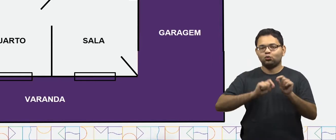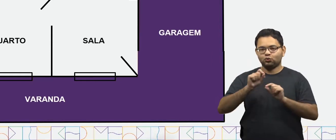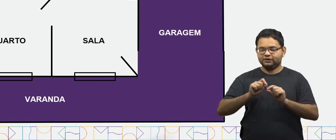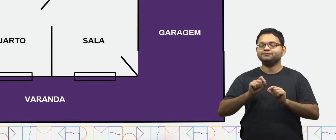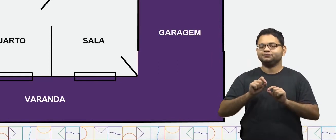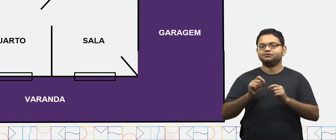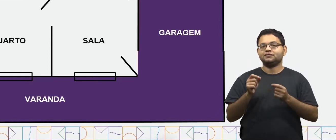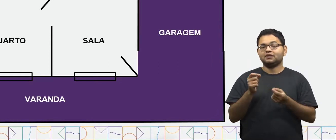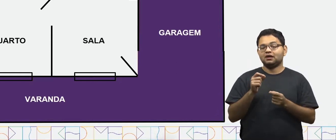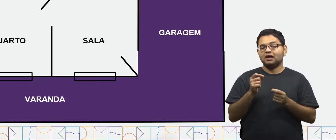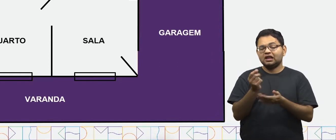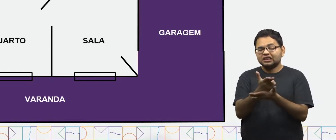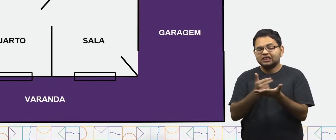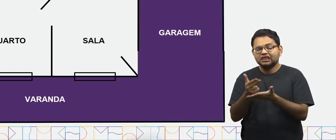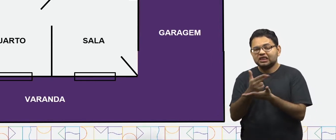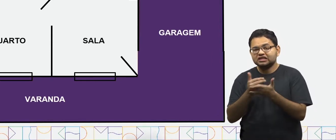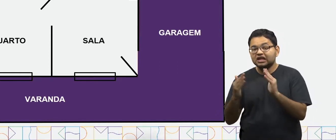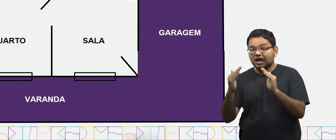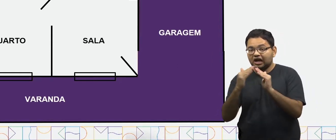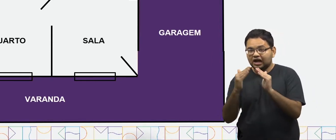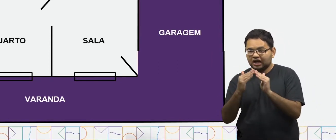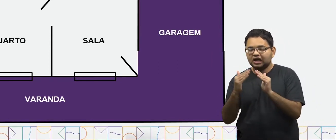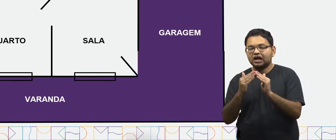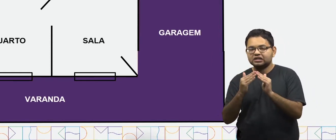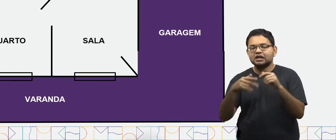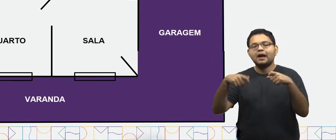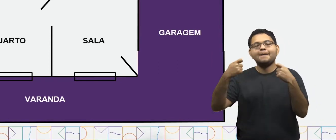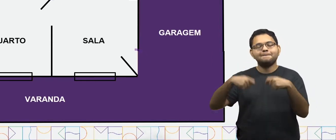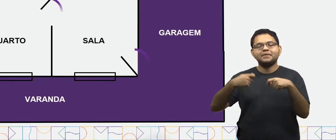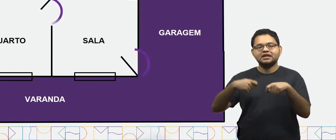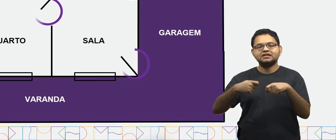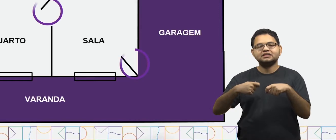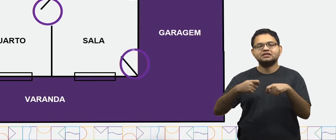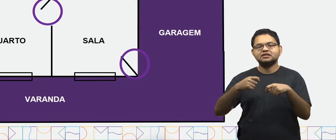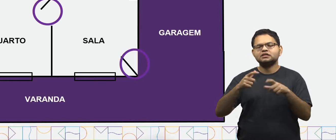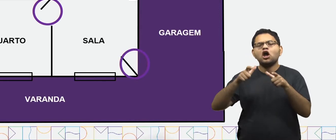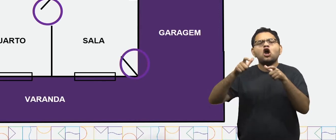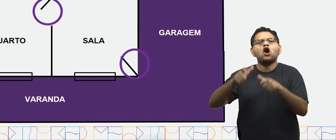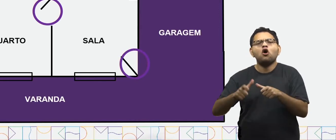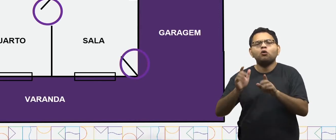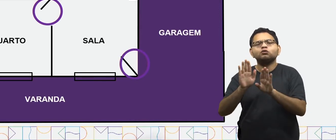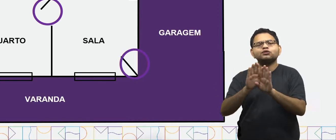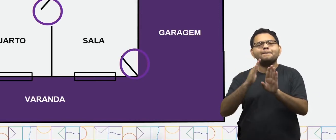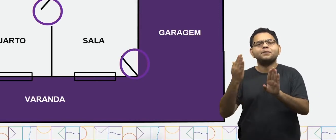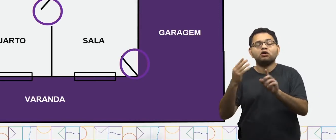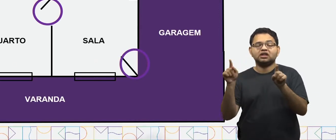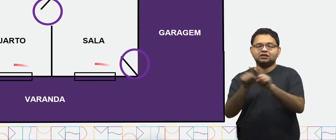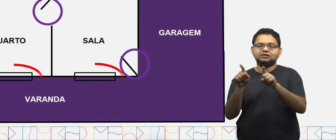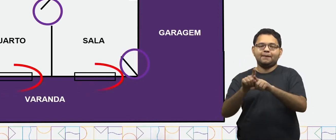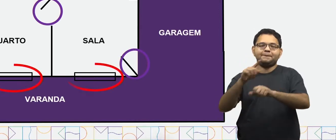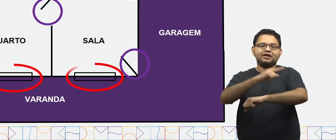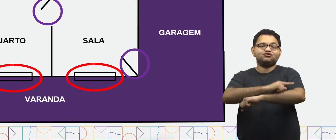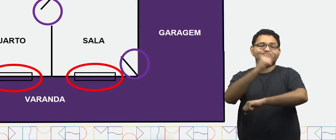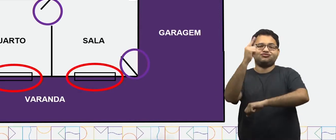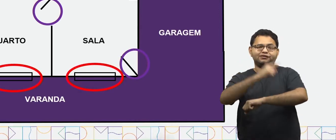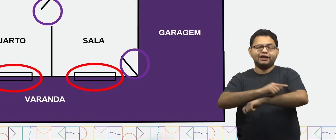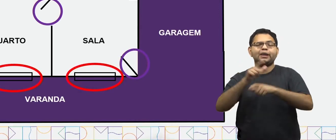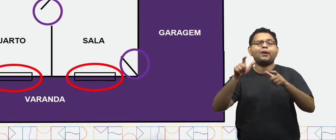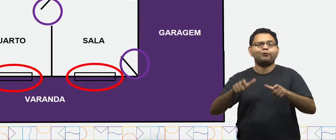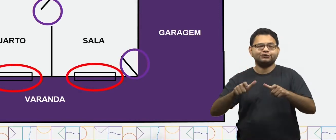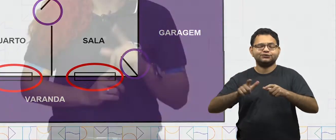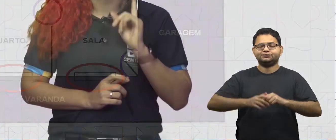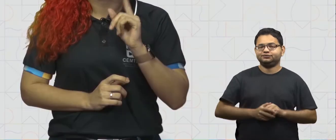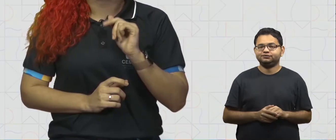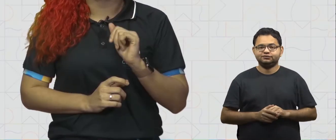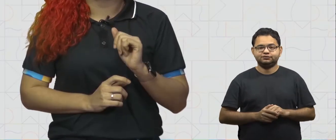a planta de uma casa, você não pode esquecer de sinalizar onde ficarão as portas e as